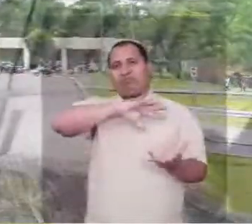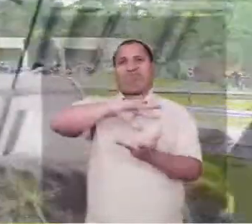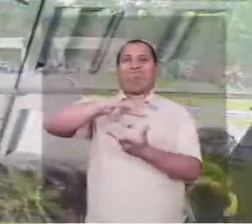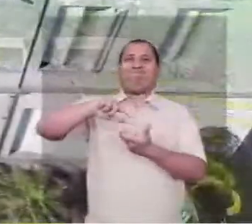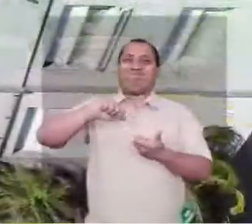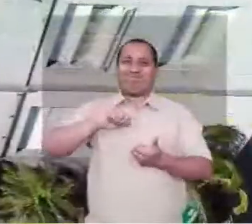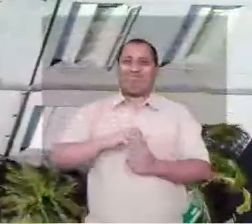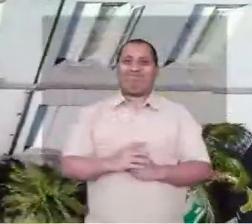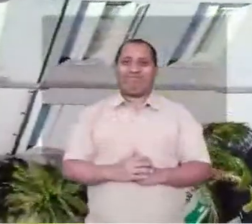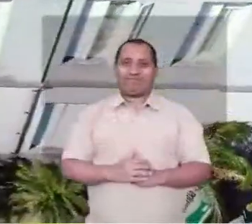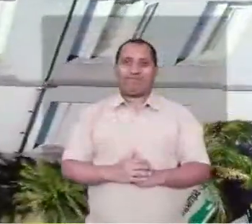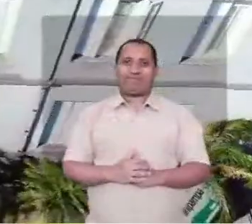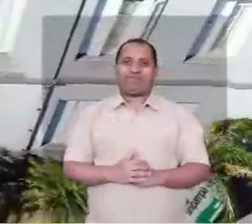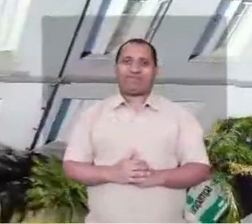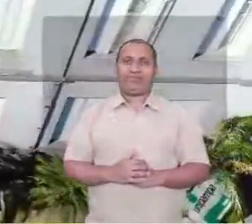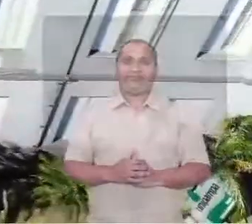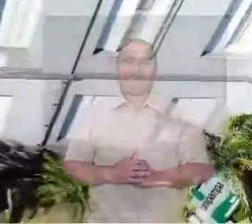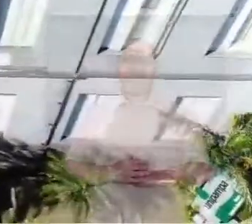internacional.